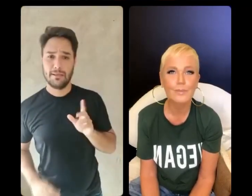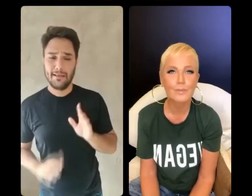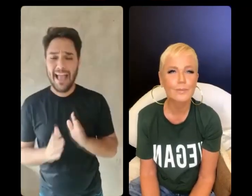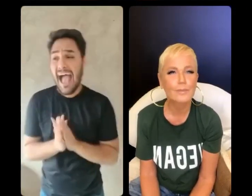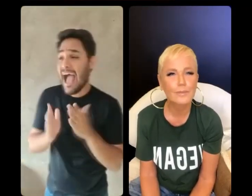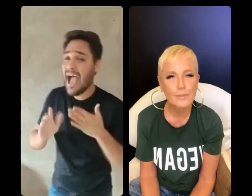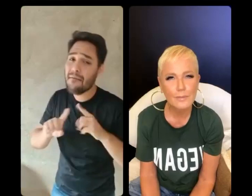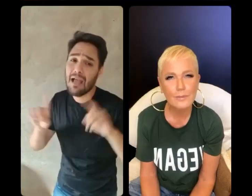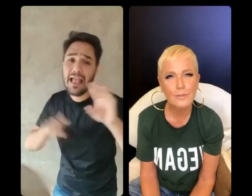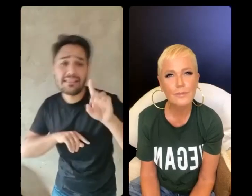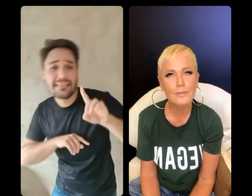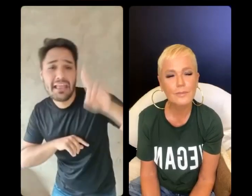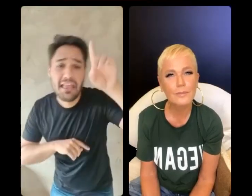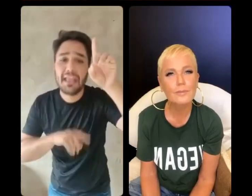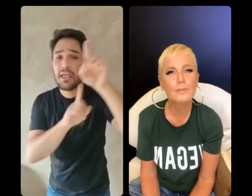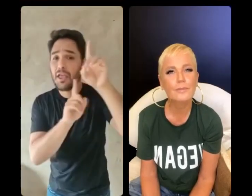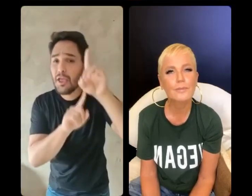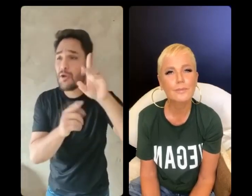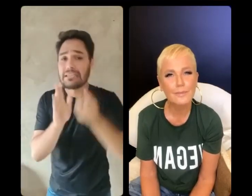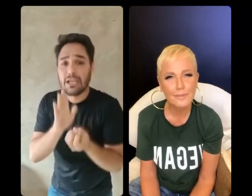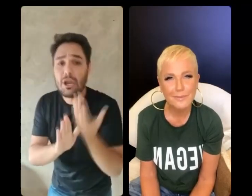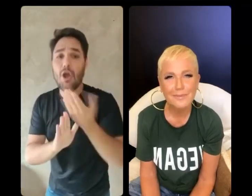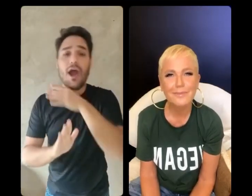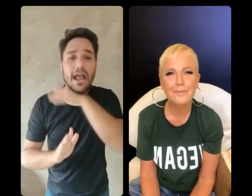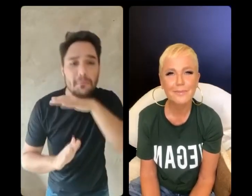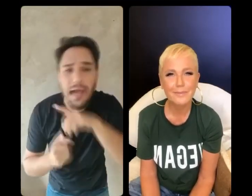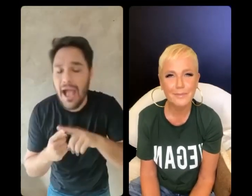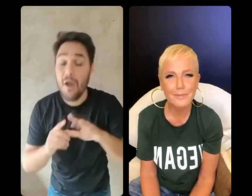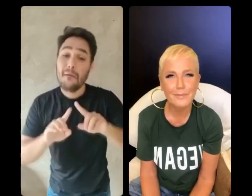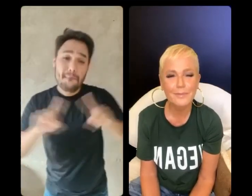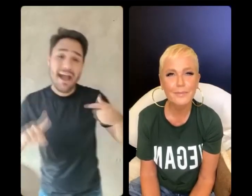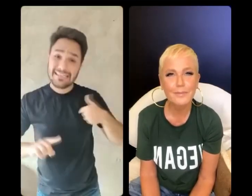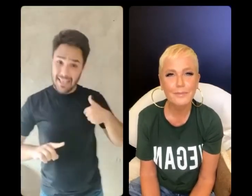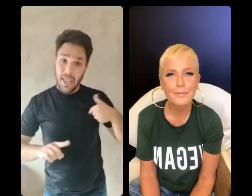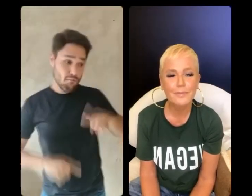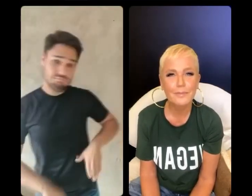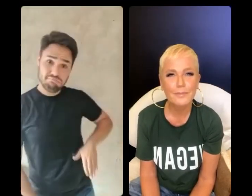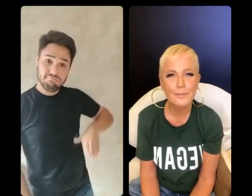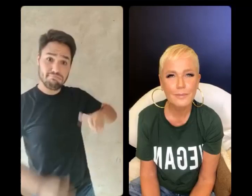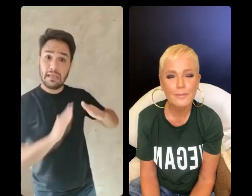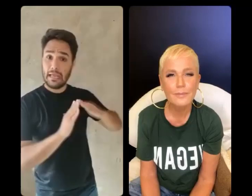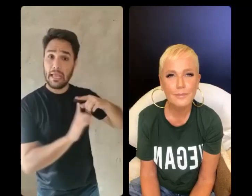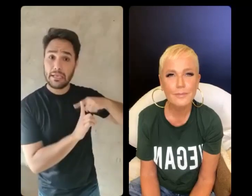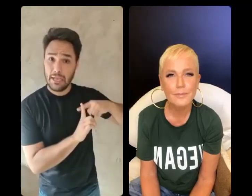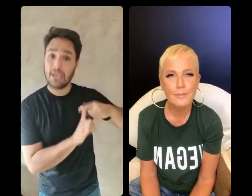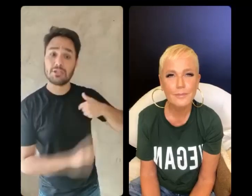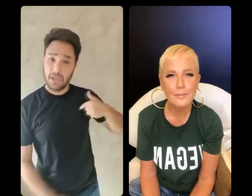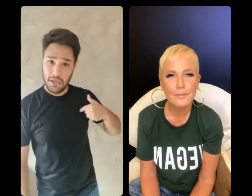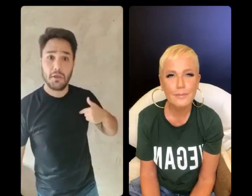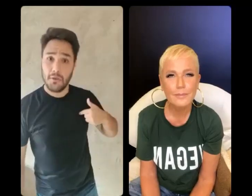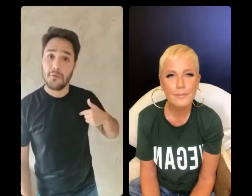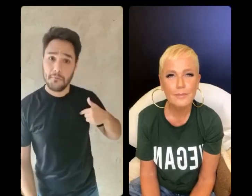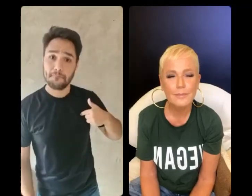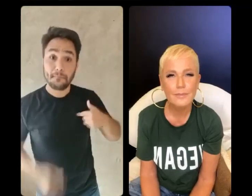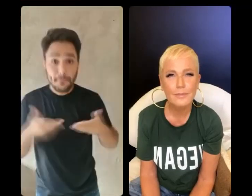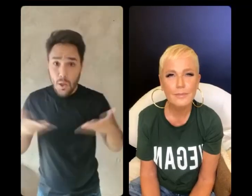mandou, porque Deus fez, porque Deus... E eu cresci dentro da igreja, eu cresci dentro da igreja, hoje eu